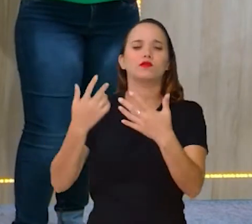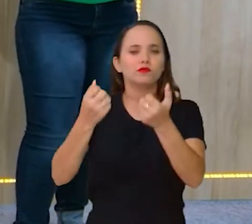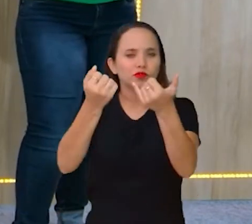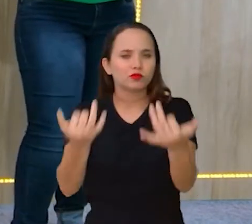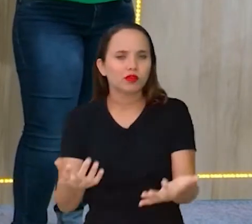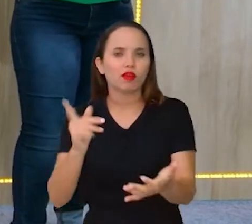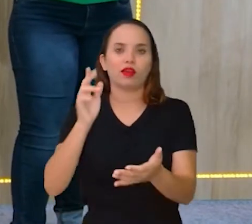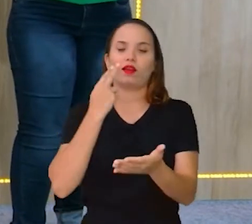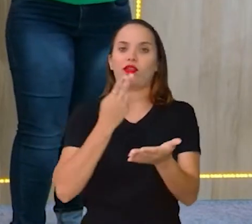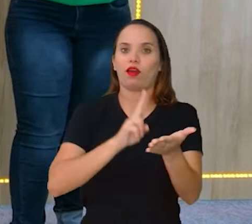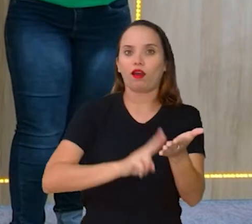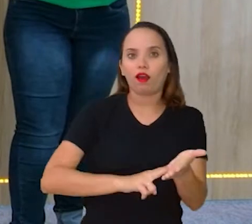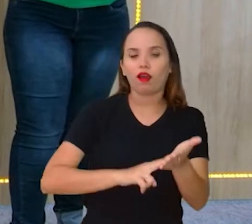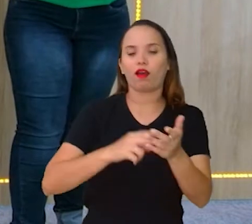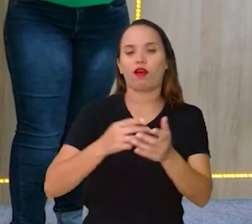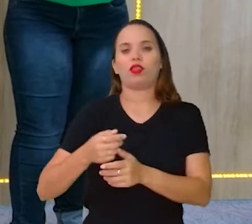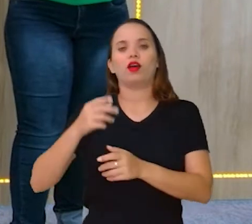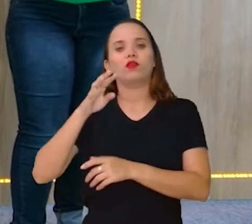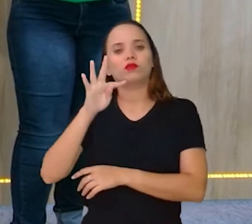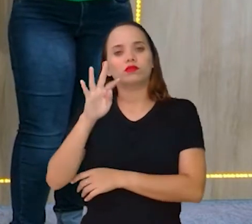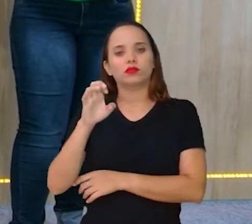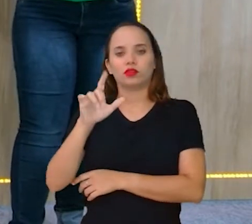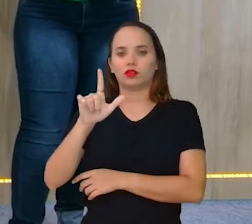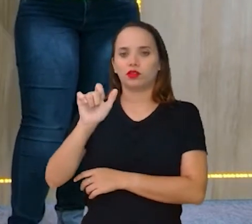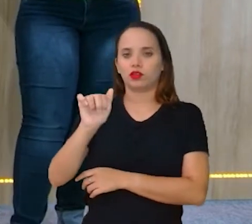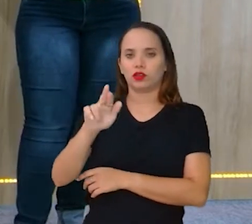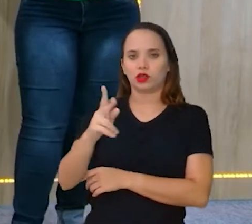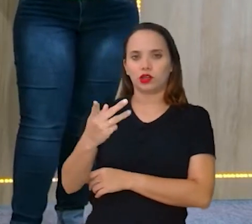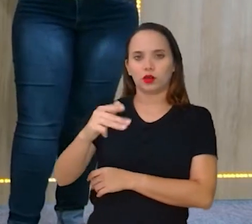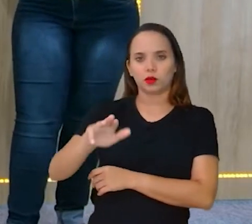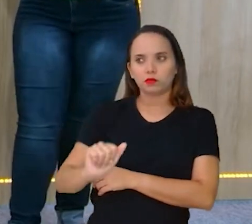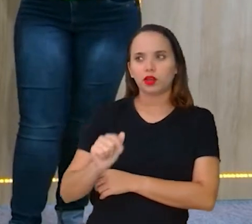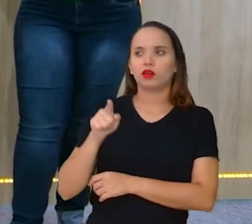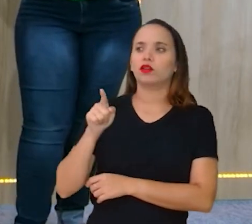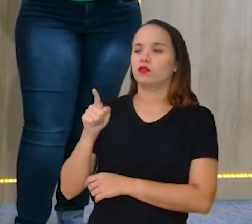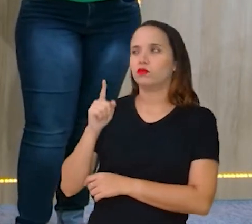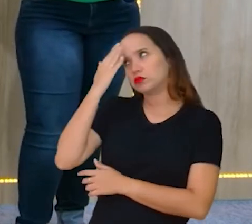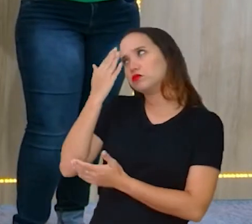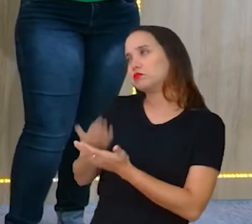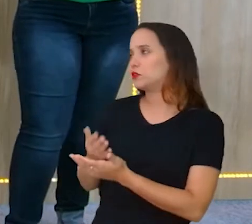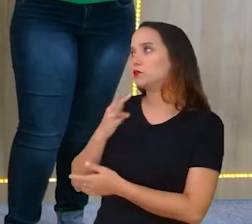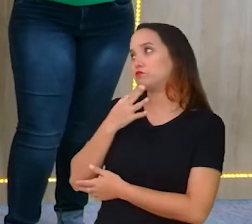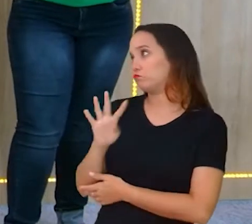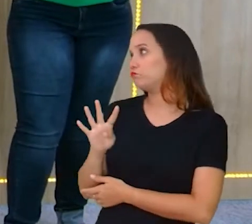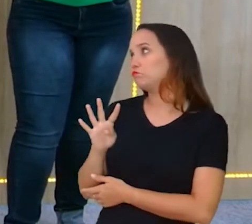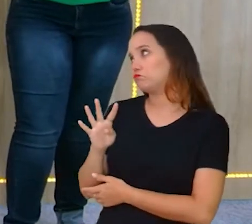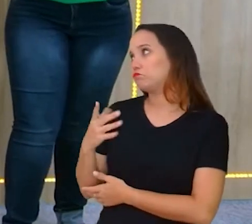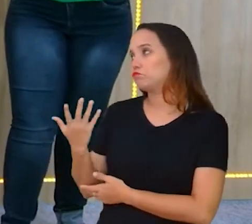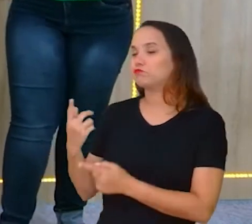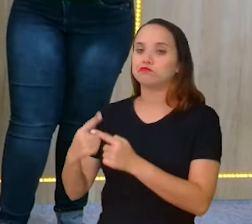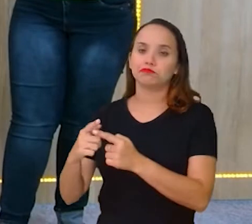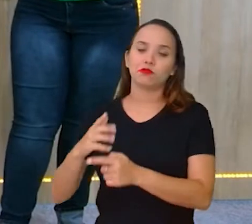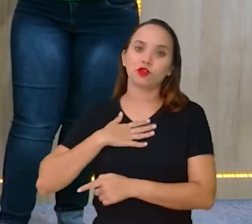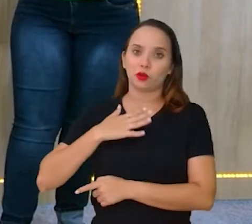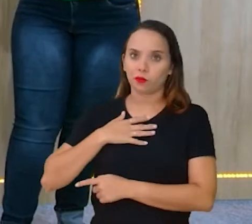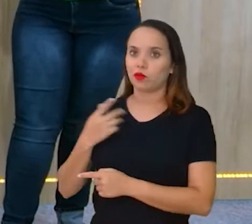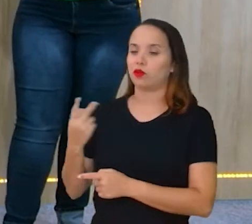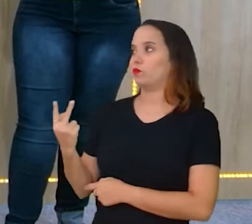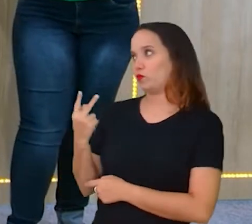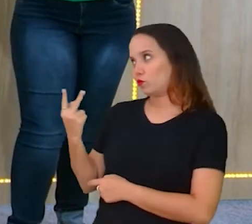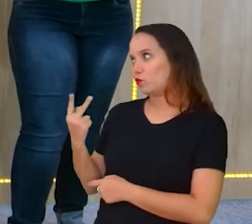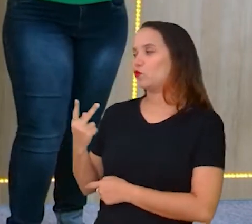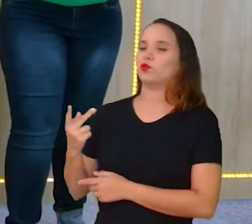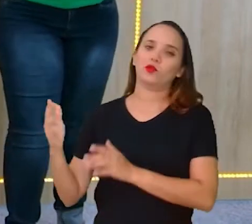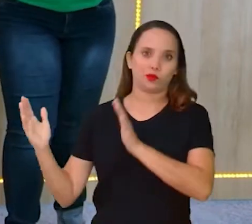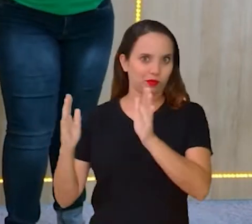carta, através de um telegrama, e aí você vai desconhecer um pouquinho isso, porque na sua época, na minha também, né? Tiago também, viu?